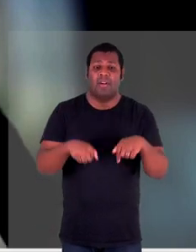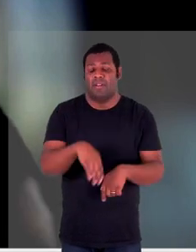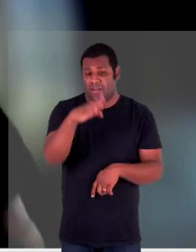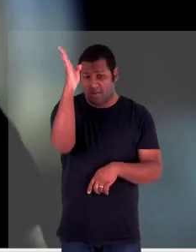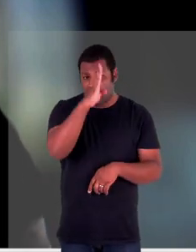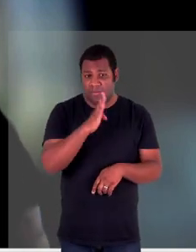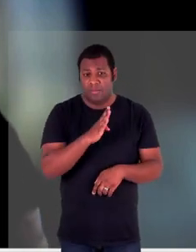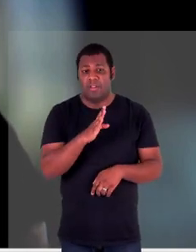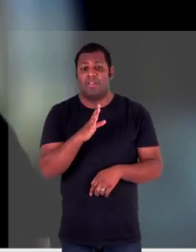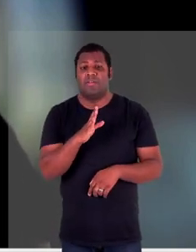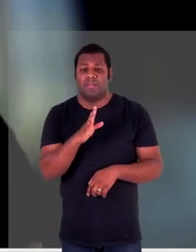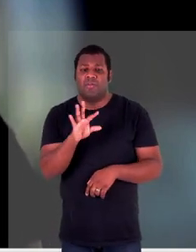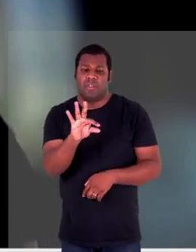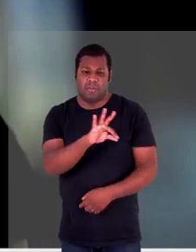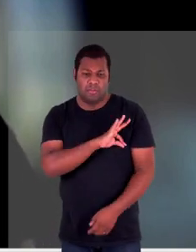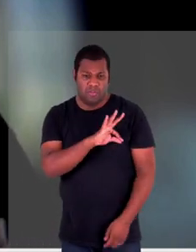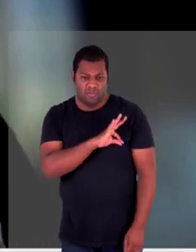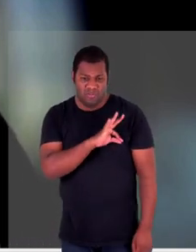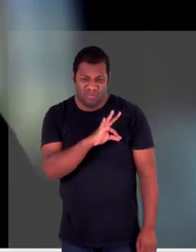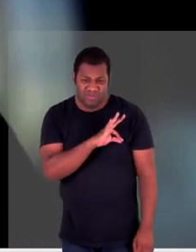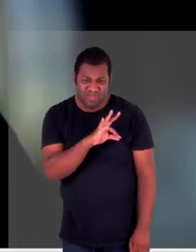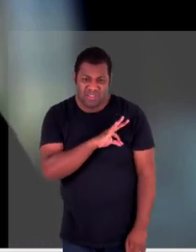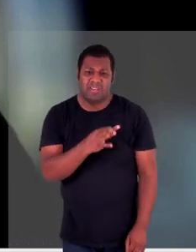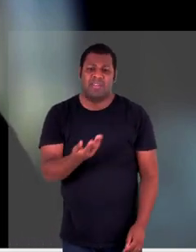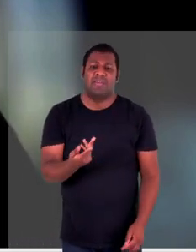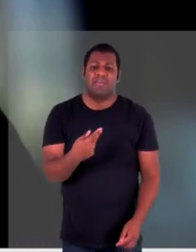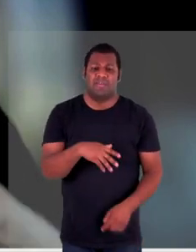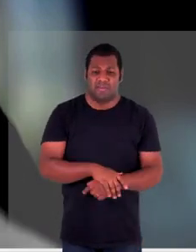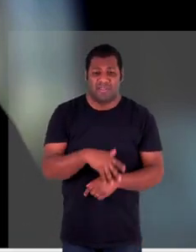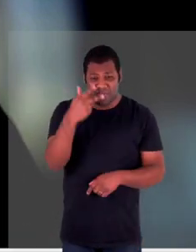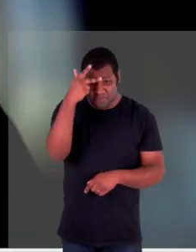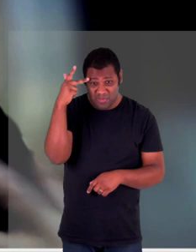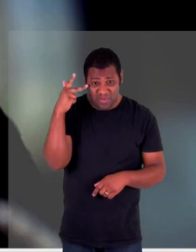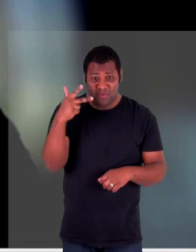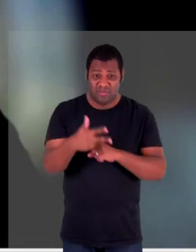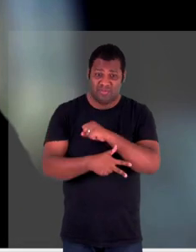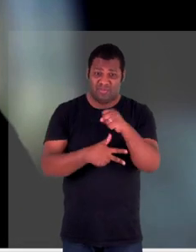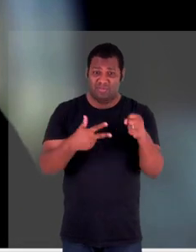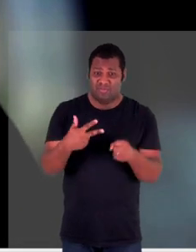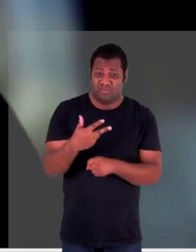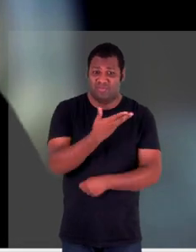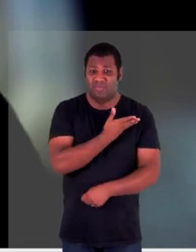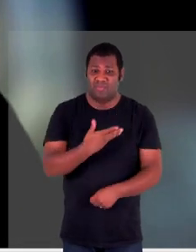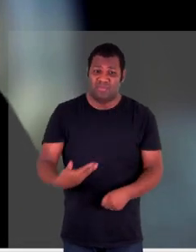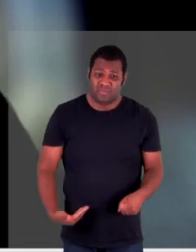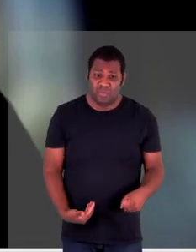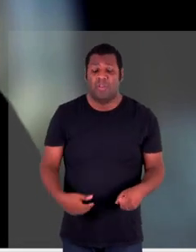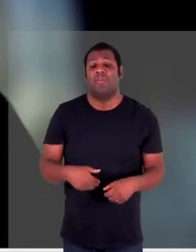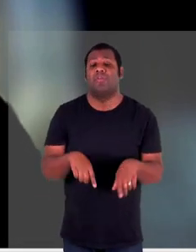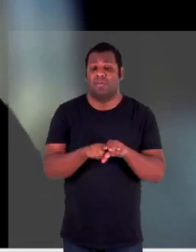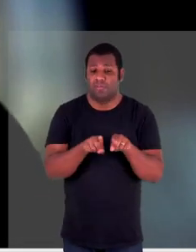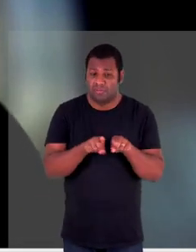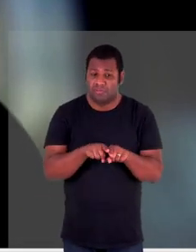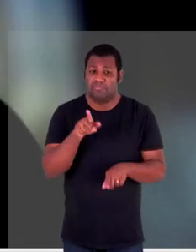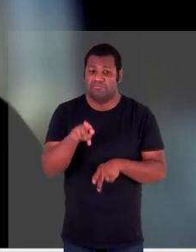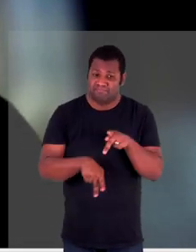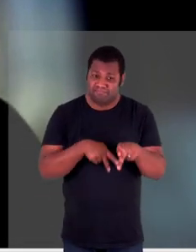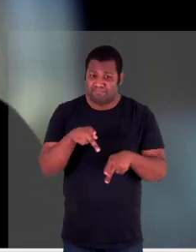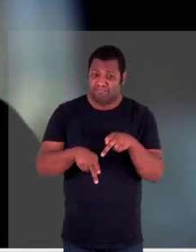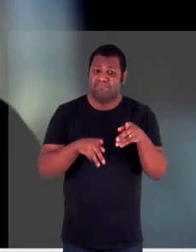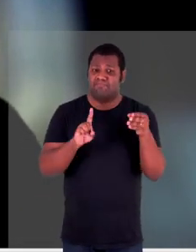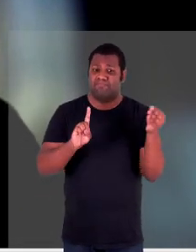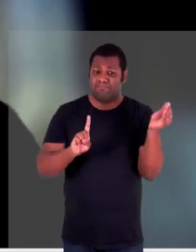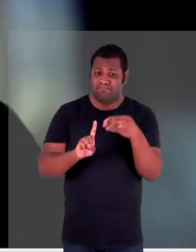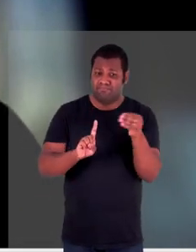em polícia autoridades públicas e aqui nessa população mobilizada que tem que enfrentar